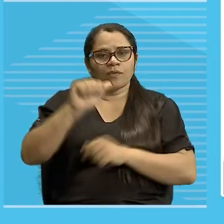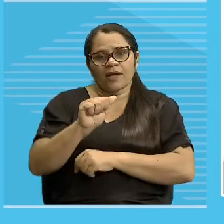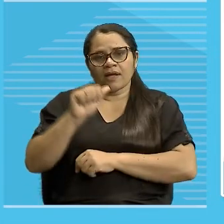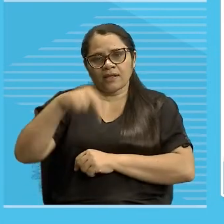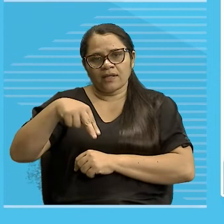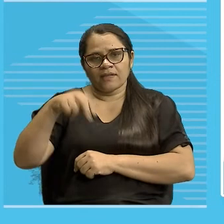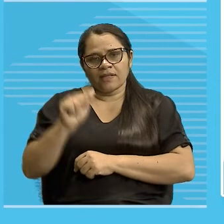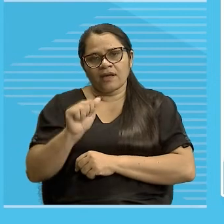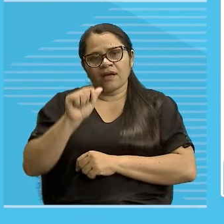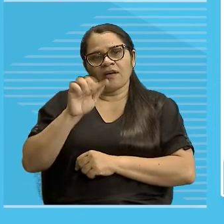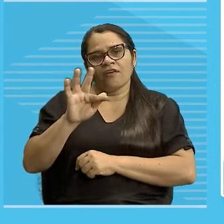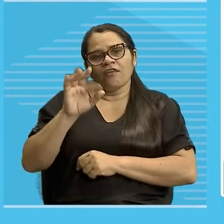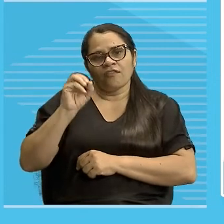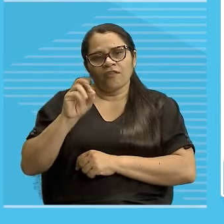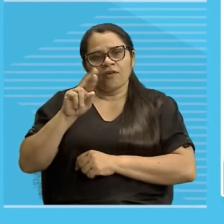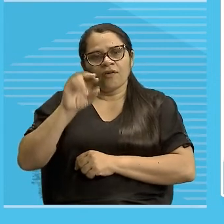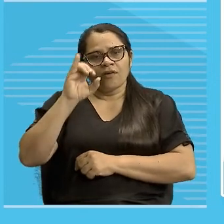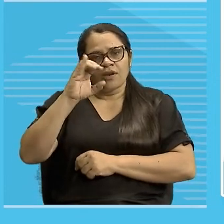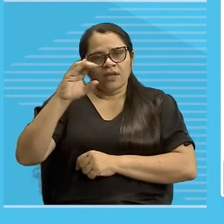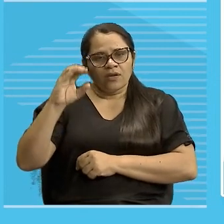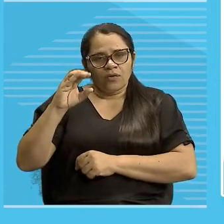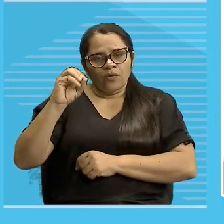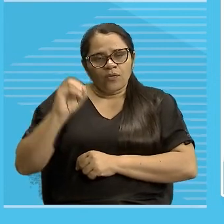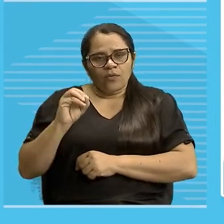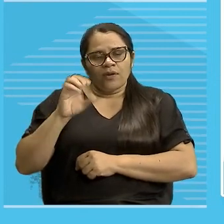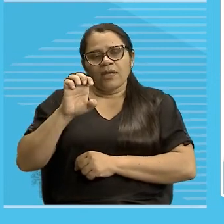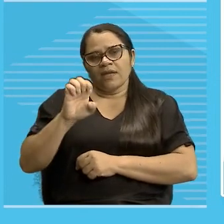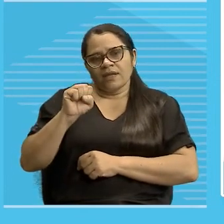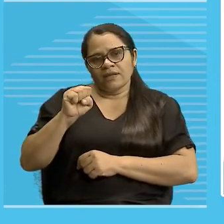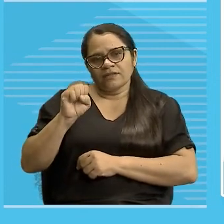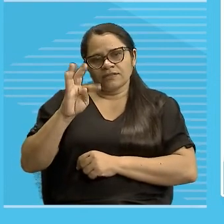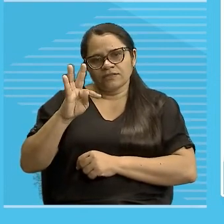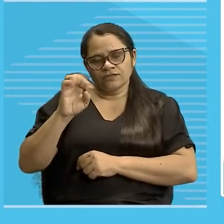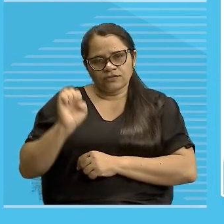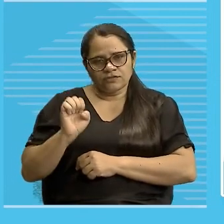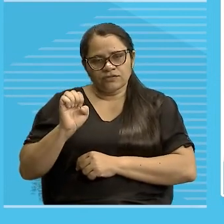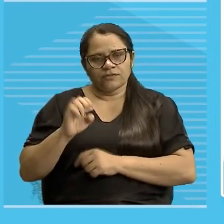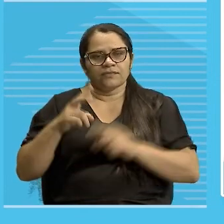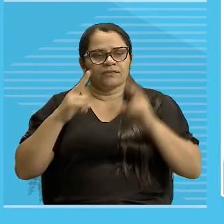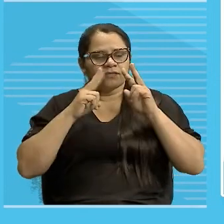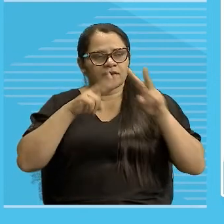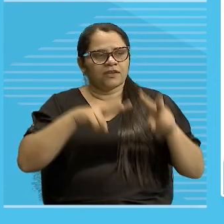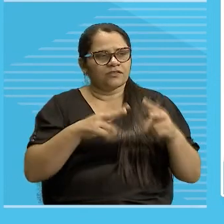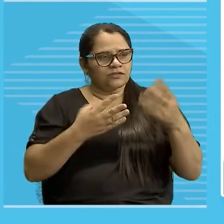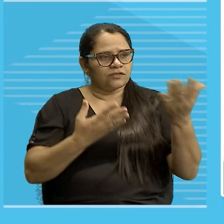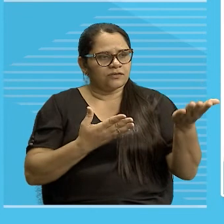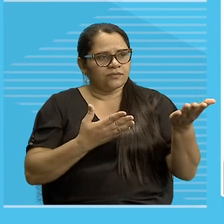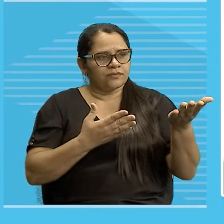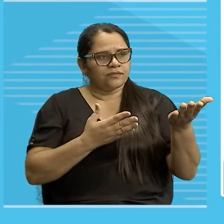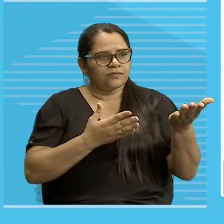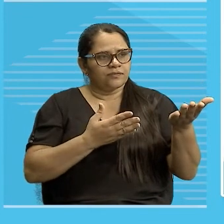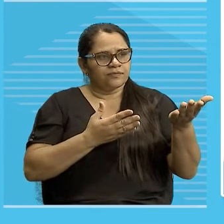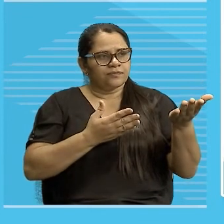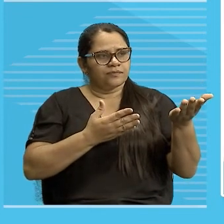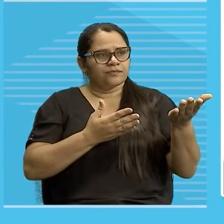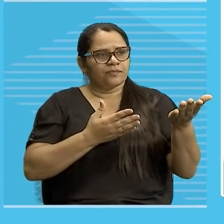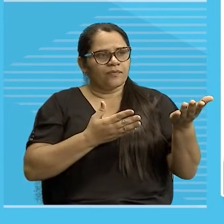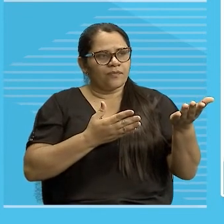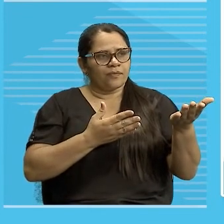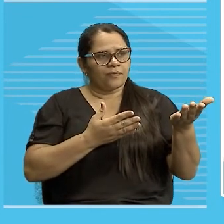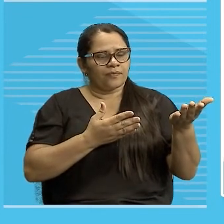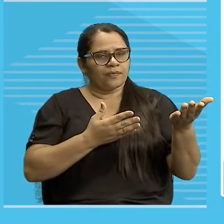sempre retome, o primeiro, com o anafórico aquele, porque este pega o mais próximo, entendeu, o